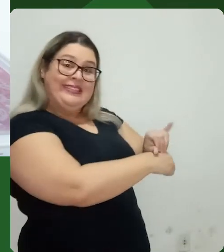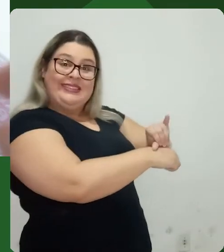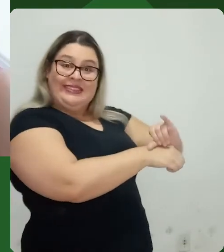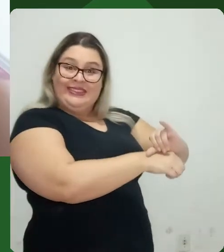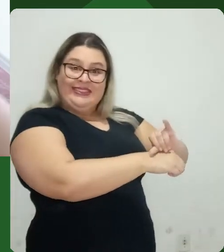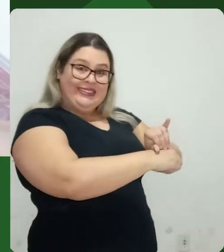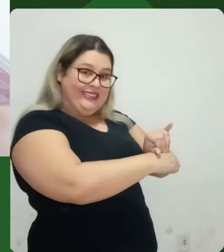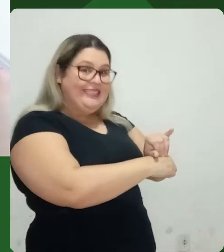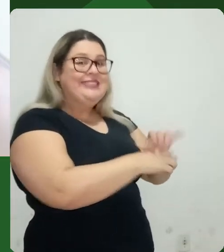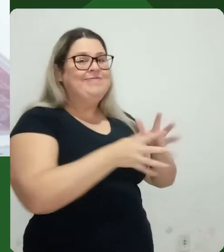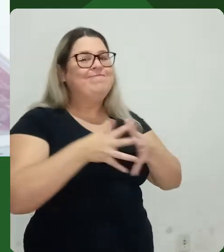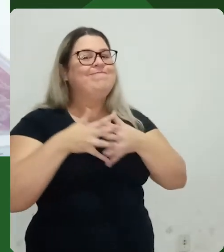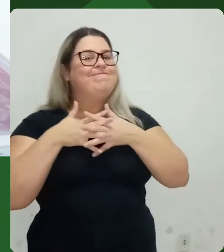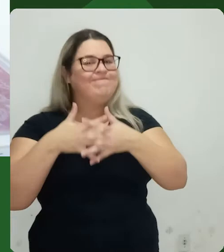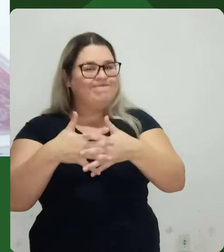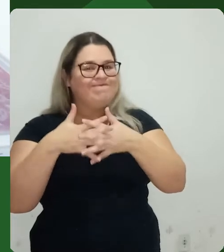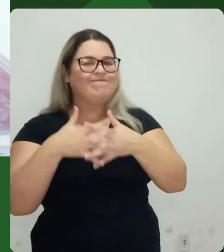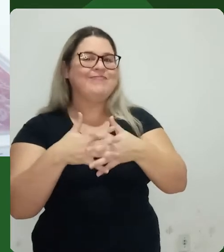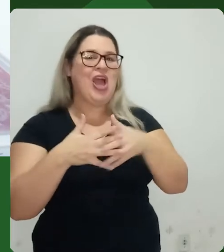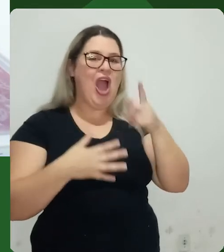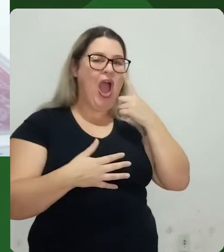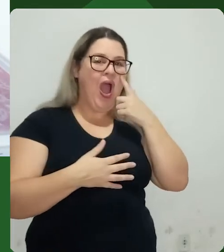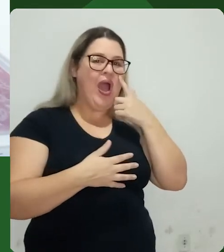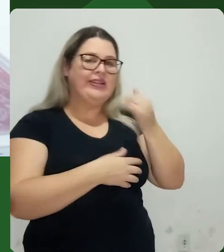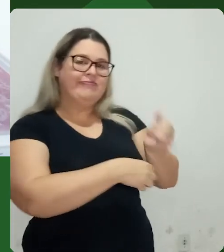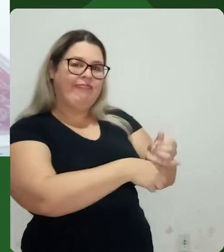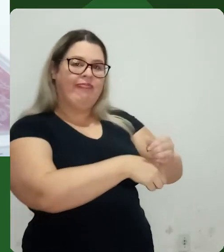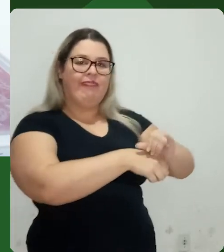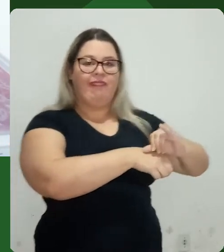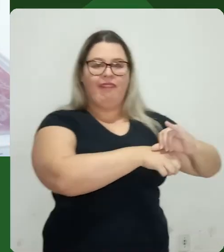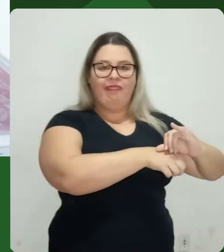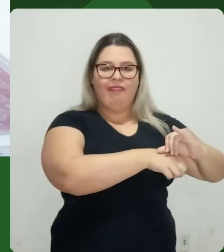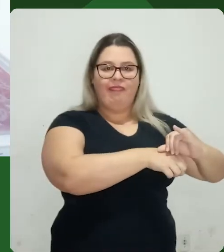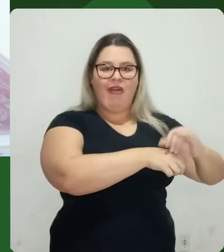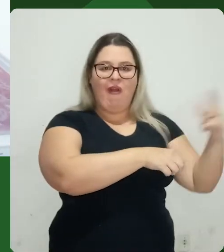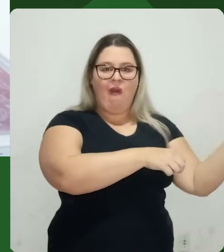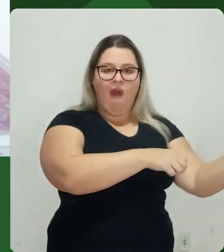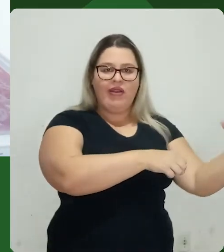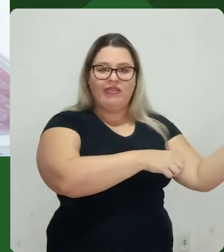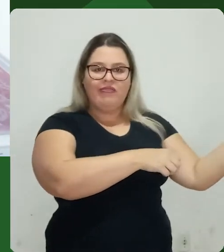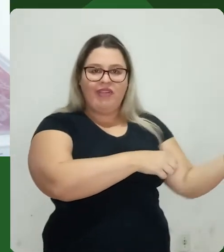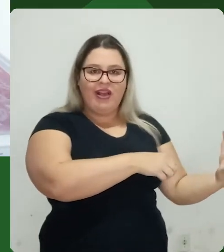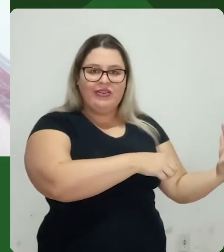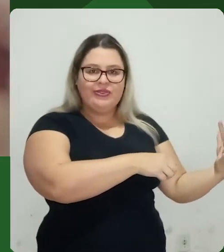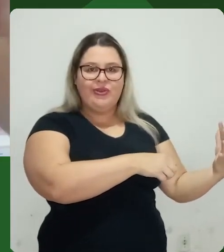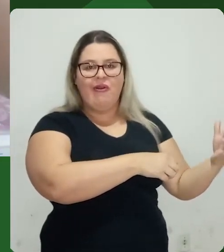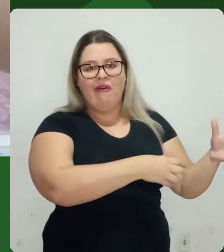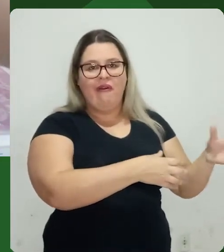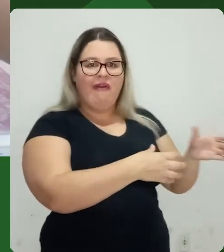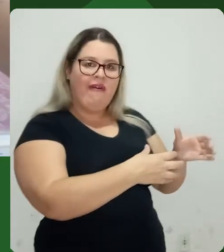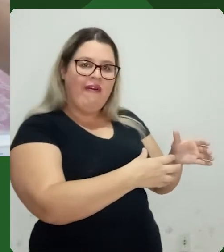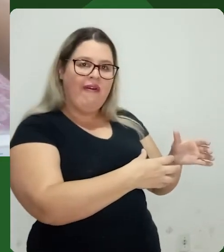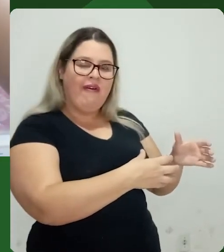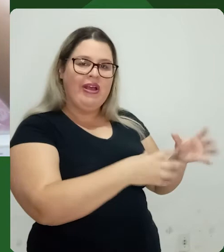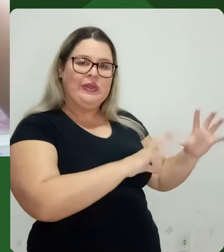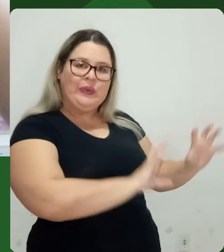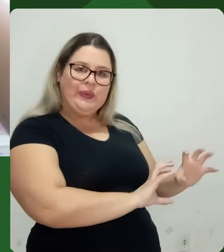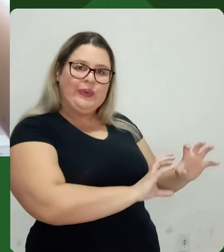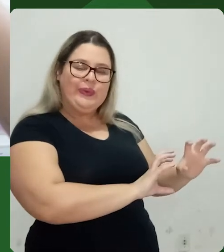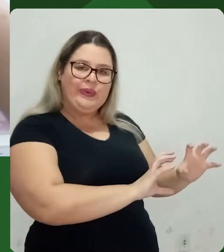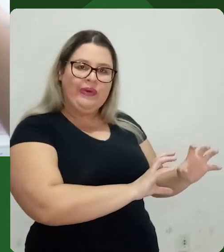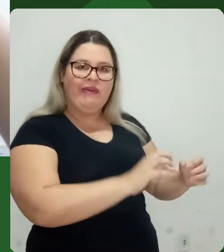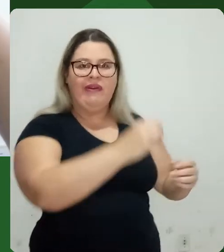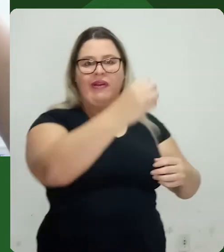local ali. O posicionamento é uma coisa complicada, né? Na hora que eu joguei pra frente, percebe ali como o reflexo acabou sendo cortado. Isso não foi legal.